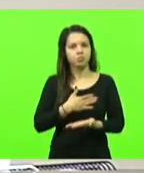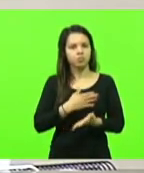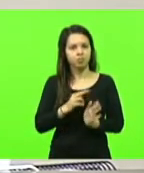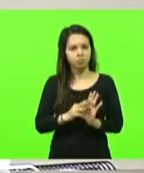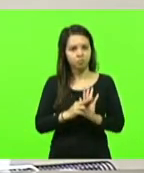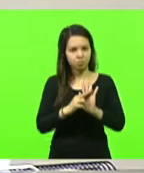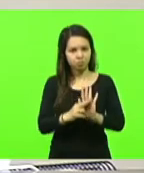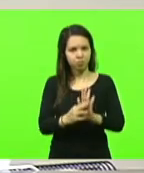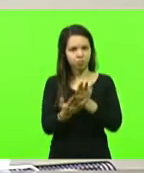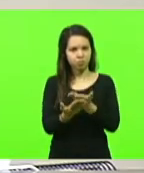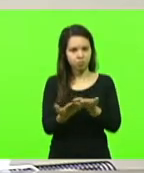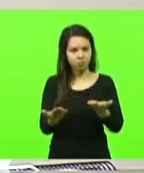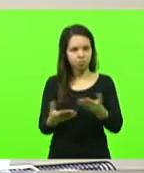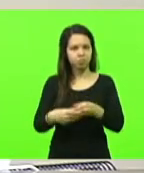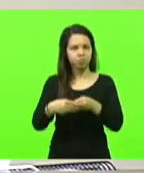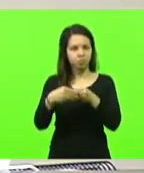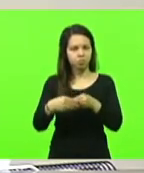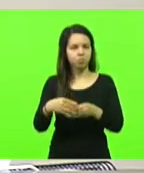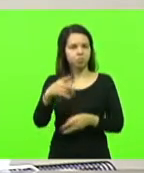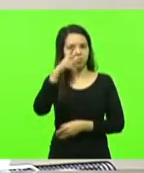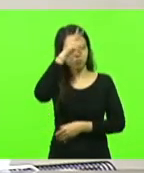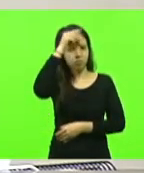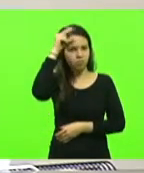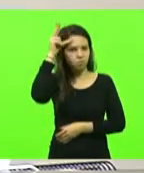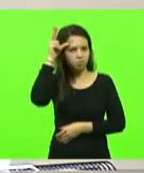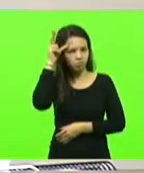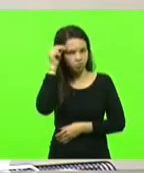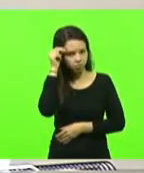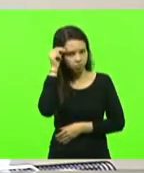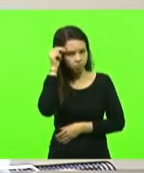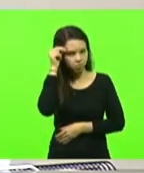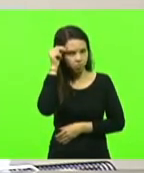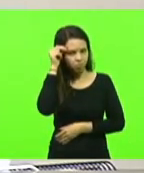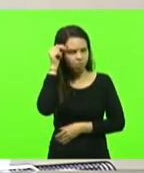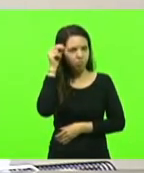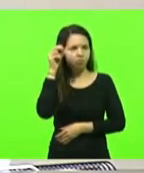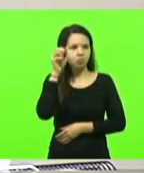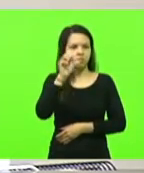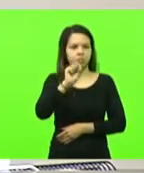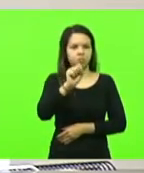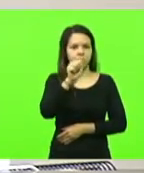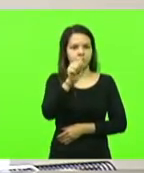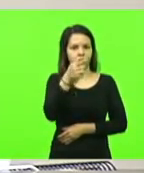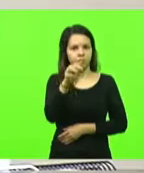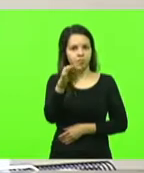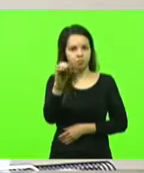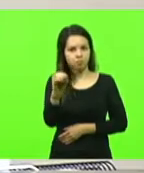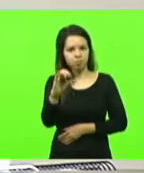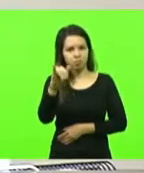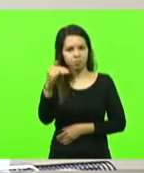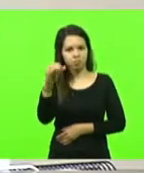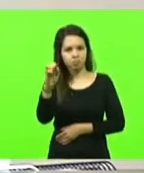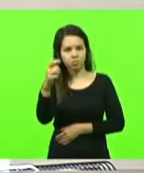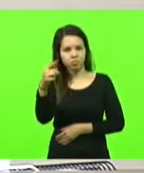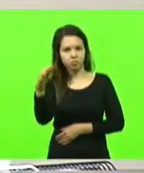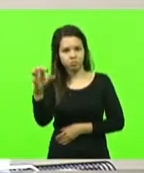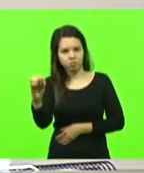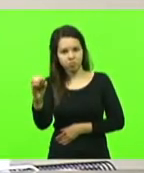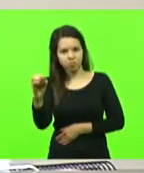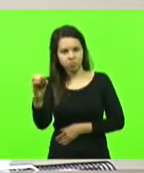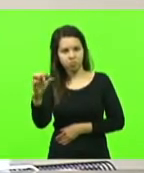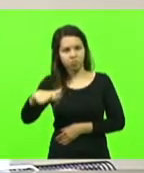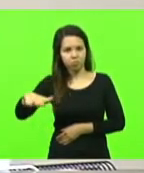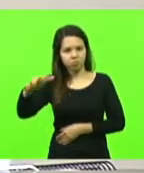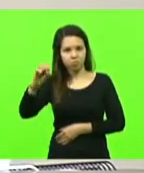cumprimentar o prefeito de São João do Oeste, que está aqui, Genésio. Obrigado pela visita aqui no